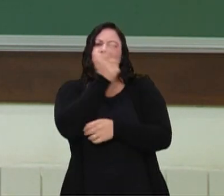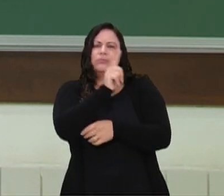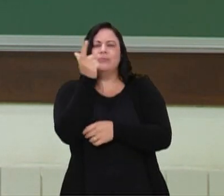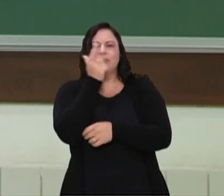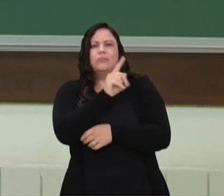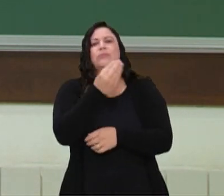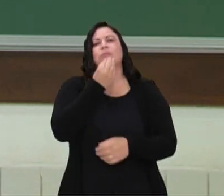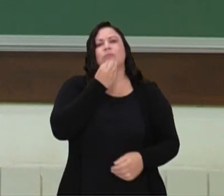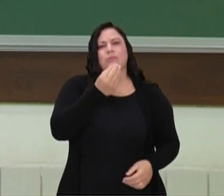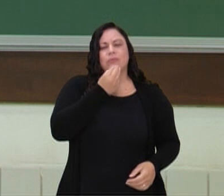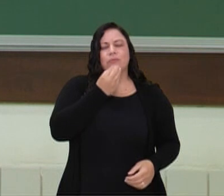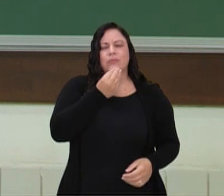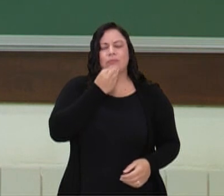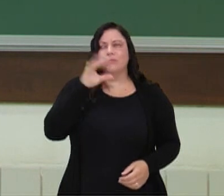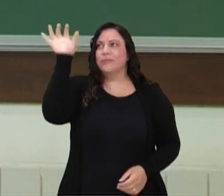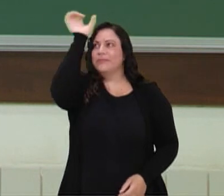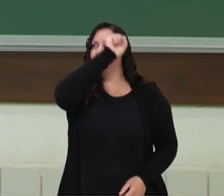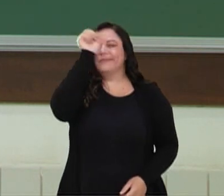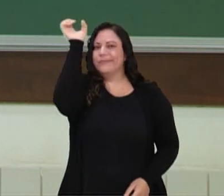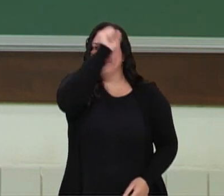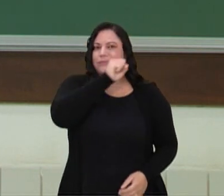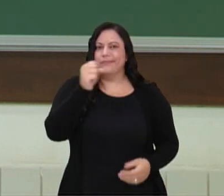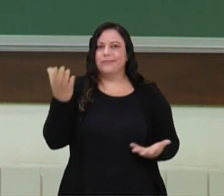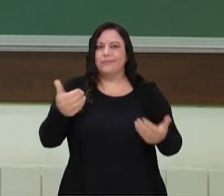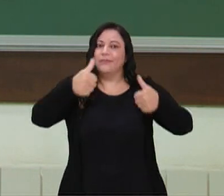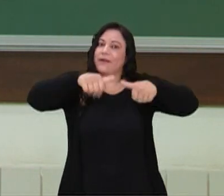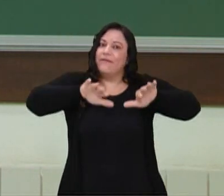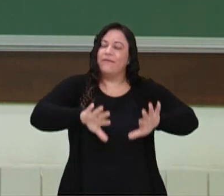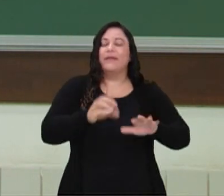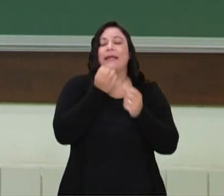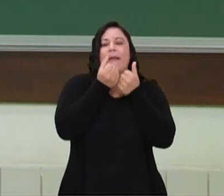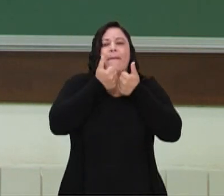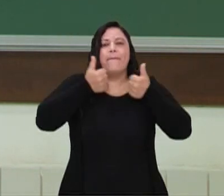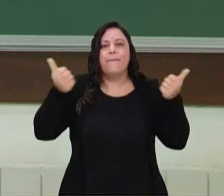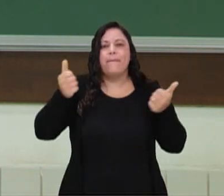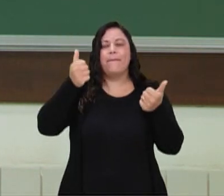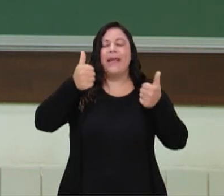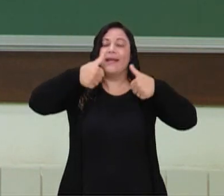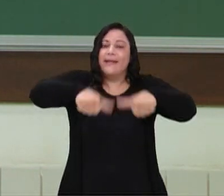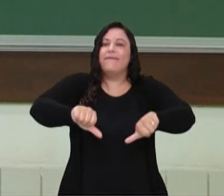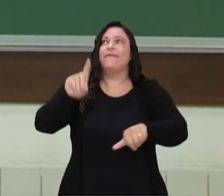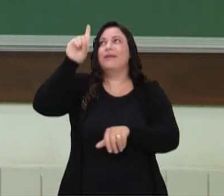oportunidade desse enorme aprendizado. Fiquem bem e fiquem com Deus.